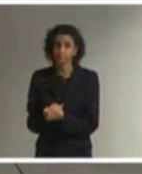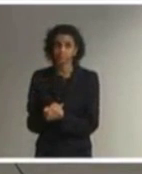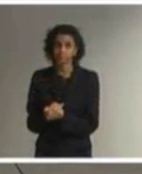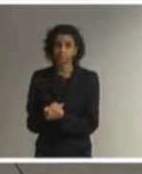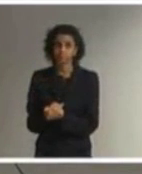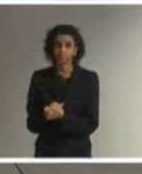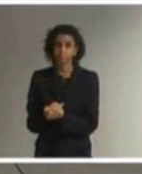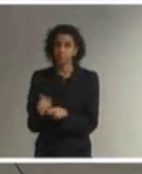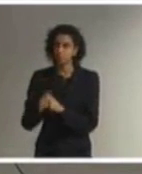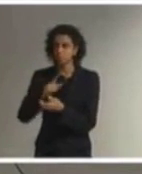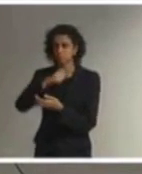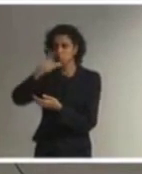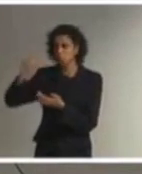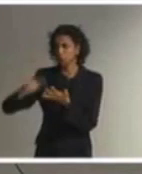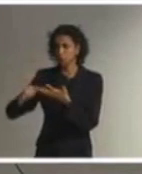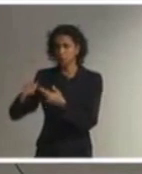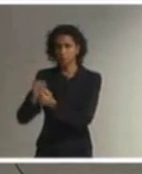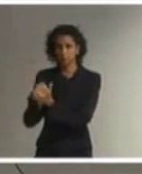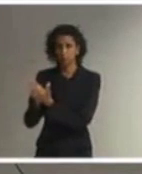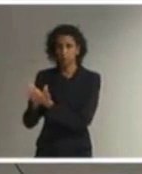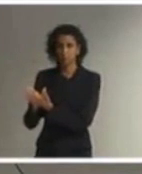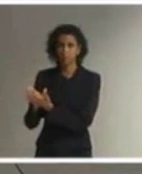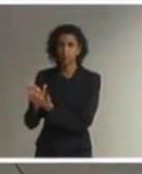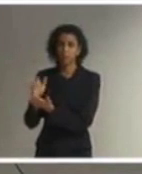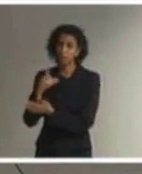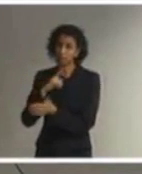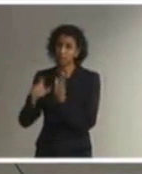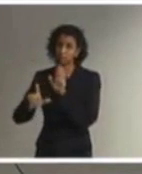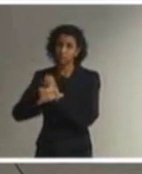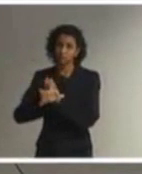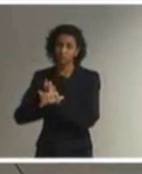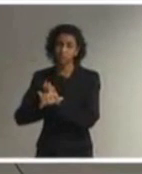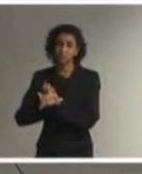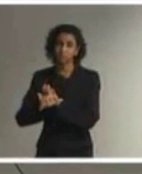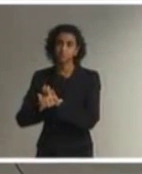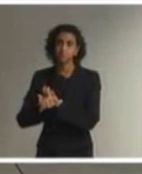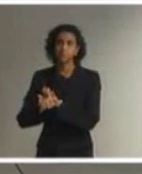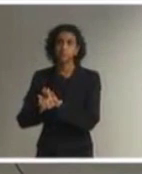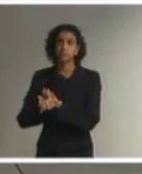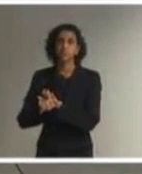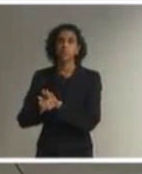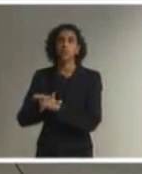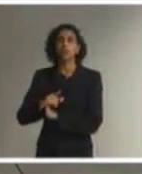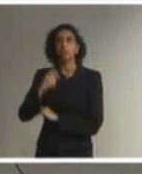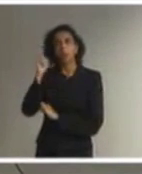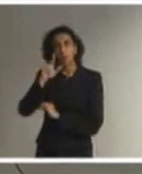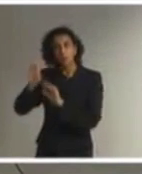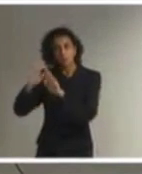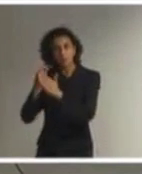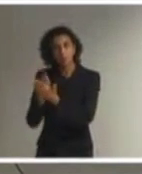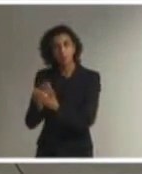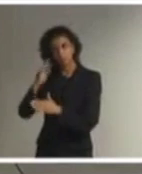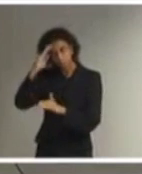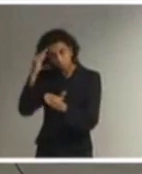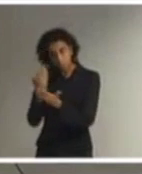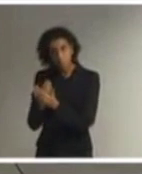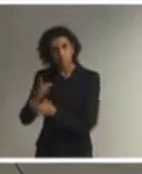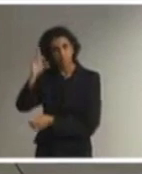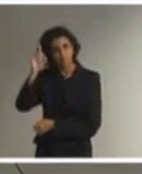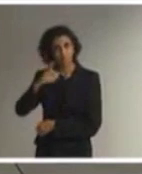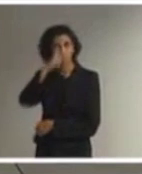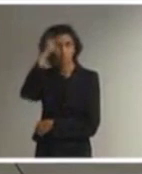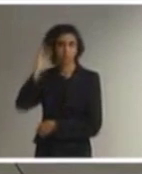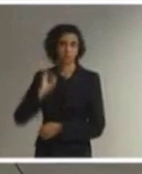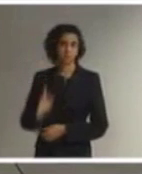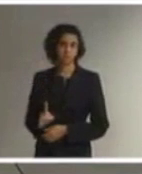outras penalidades previstas na lei para que cumpra com o direito da pessoa com deficiência